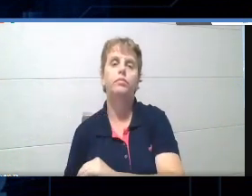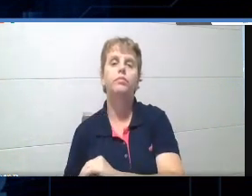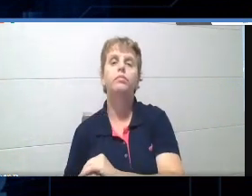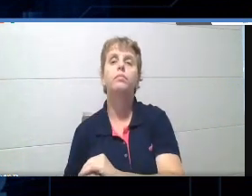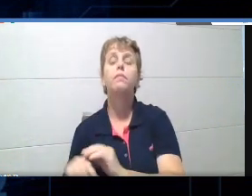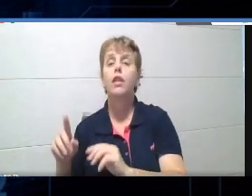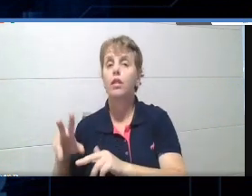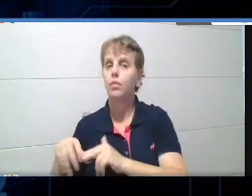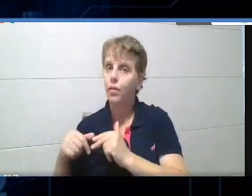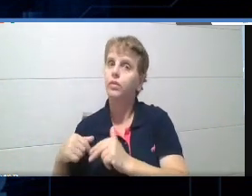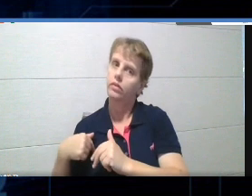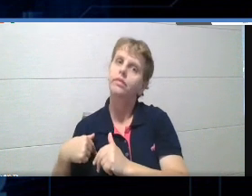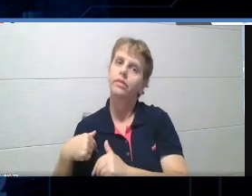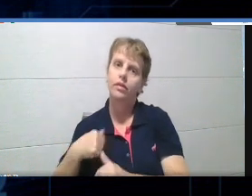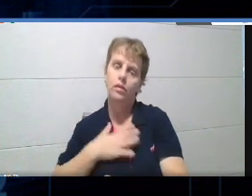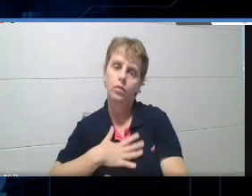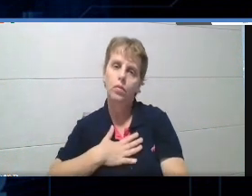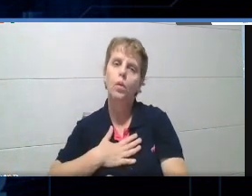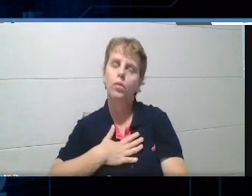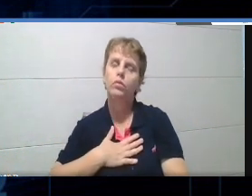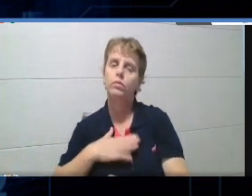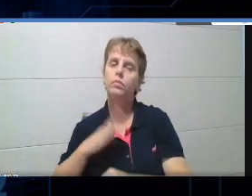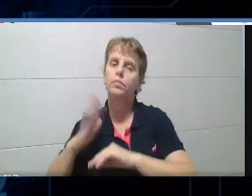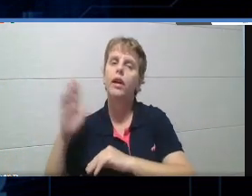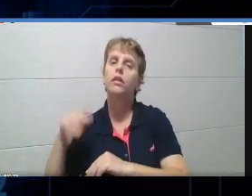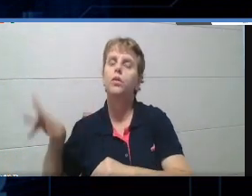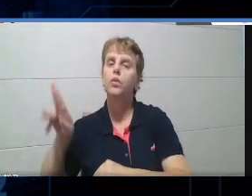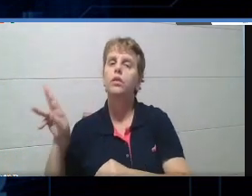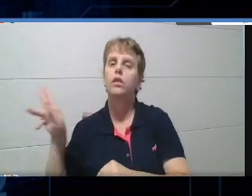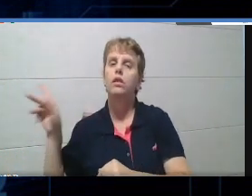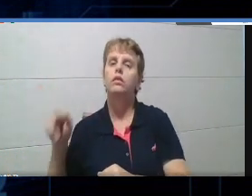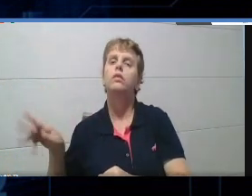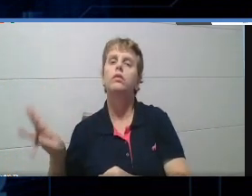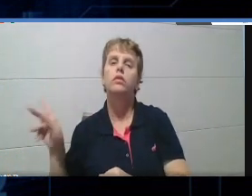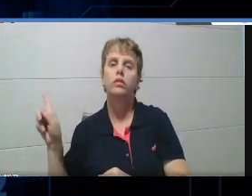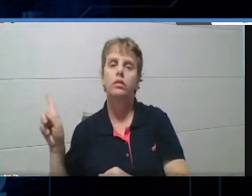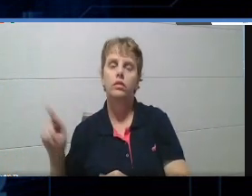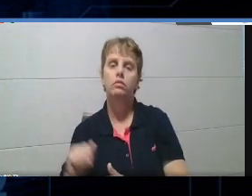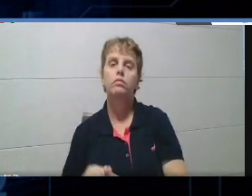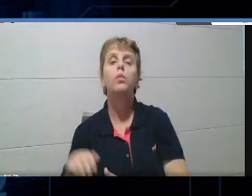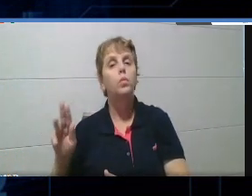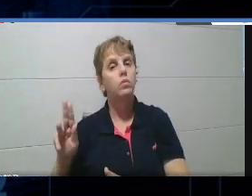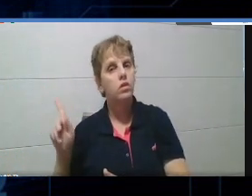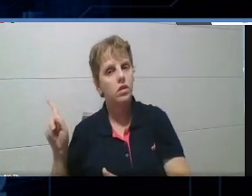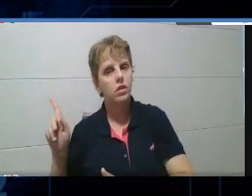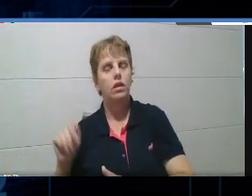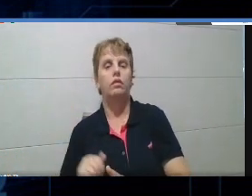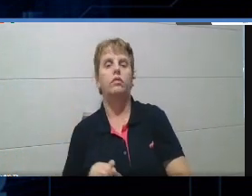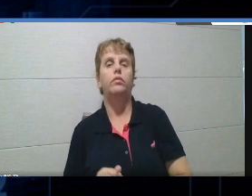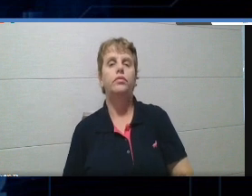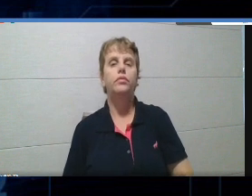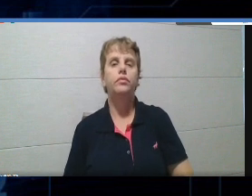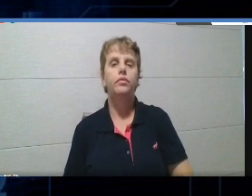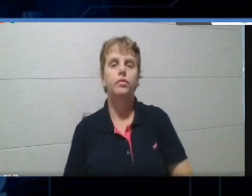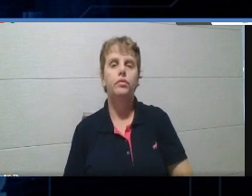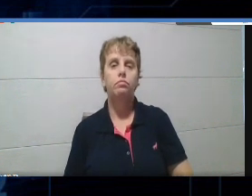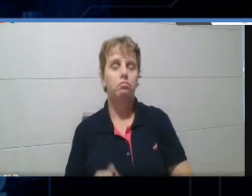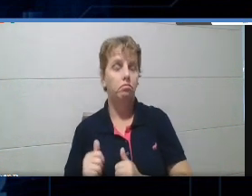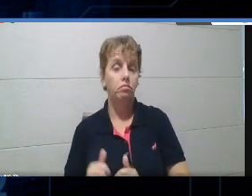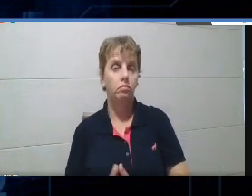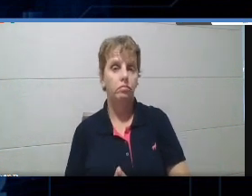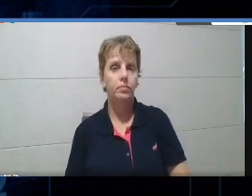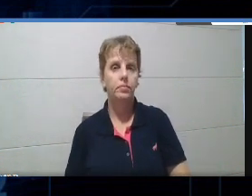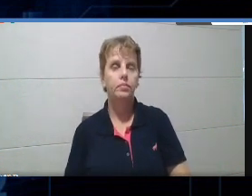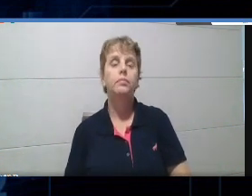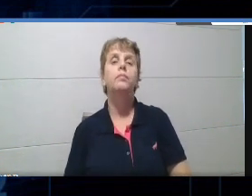tá? Então, esse é o motivo mais plausível pelo qual eu adero a... Eu utilizo essa ferramenta Quizzes, tá bom? Então,